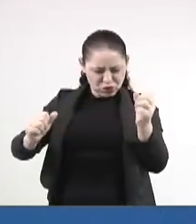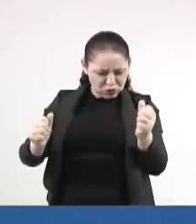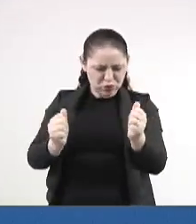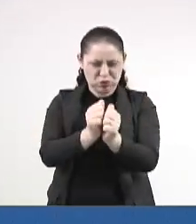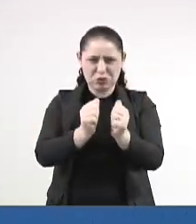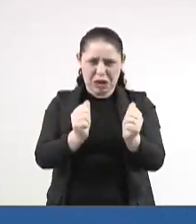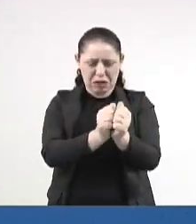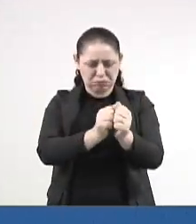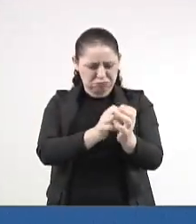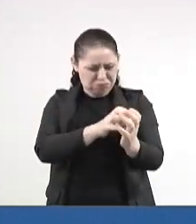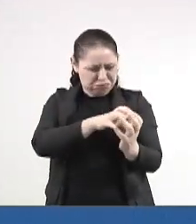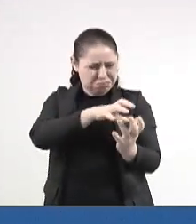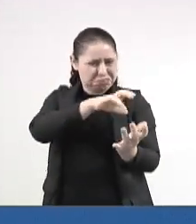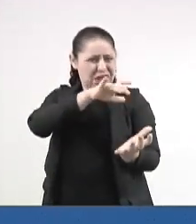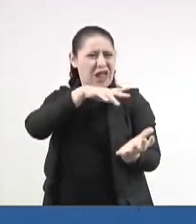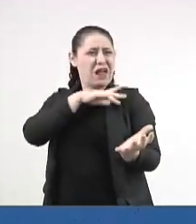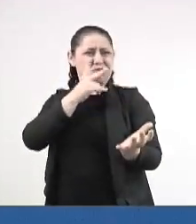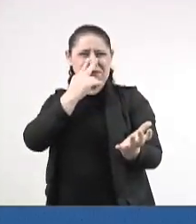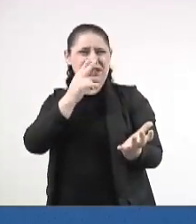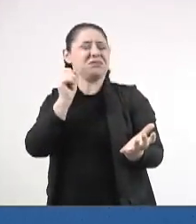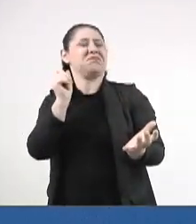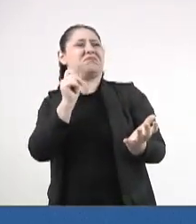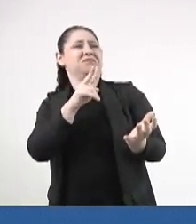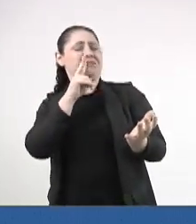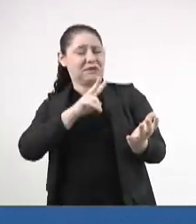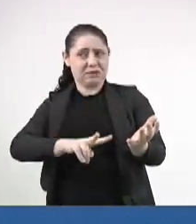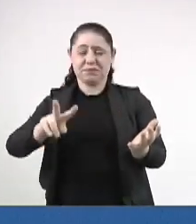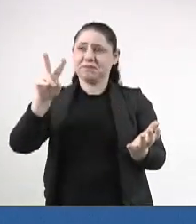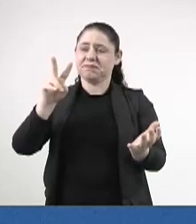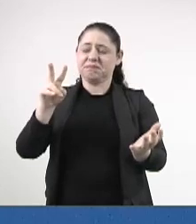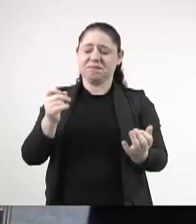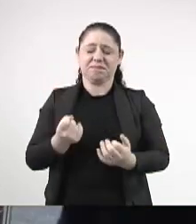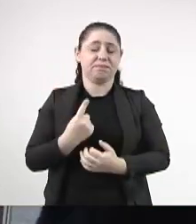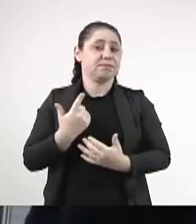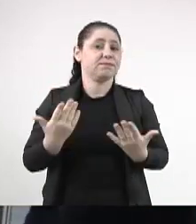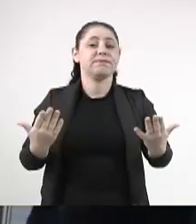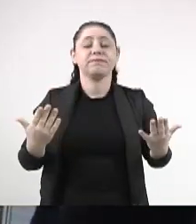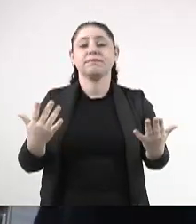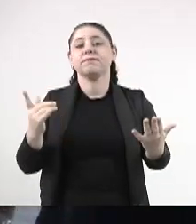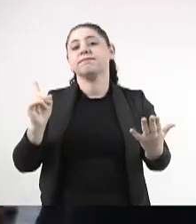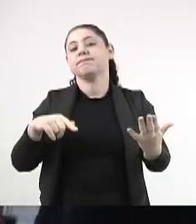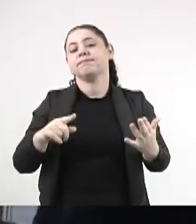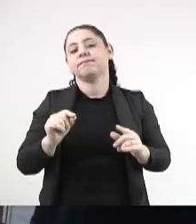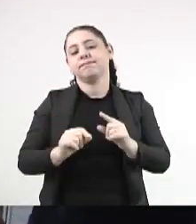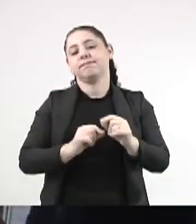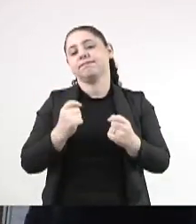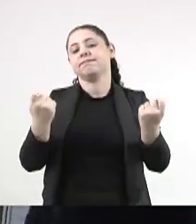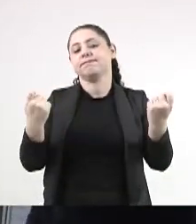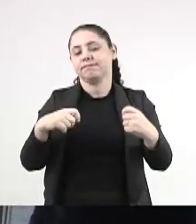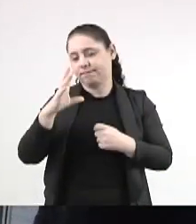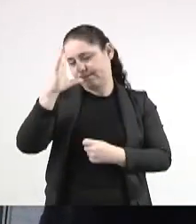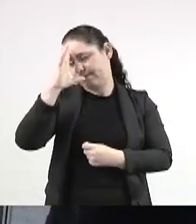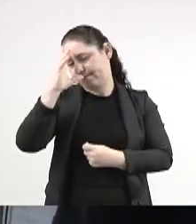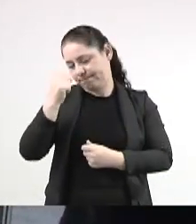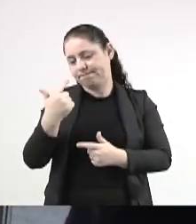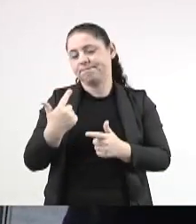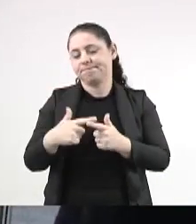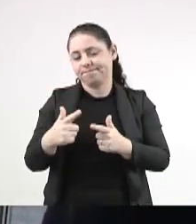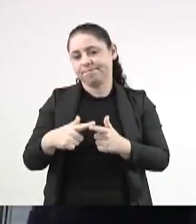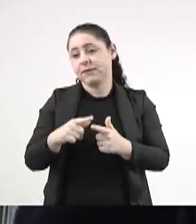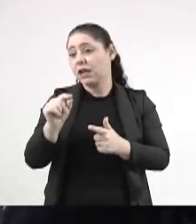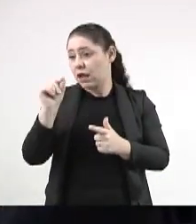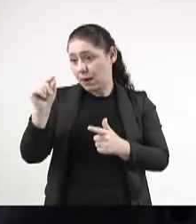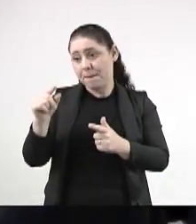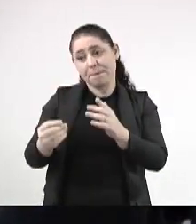acumulando, e aquela poluição visual, e também tem que ser dada uma solução por quem